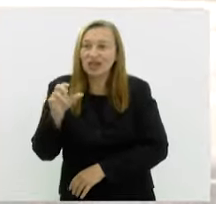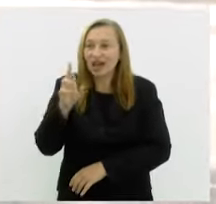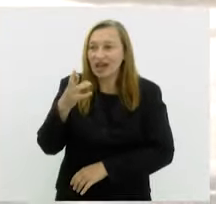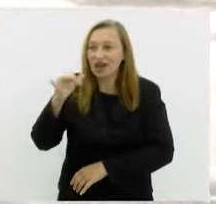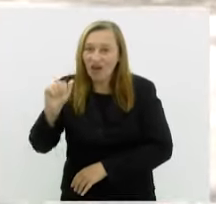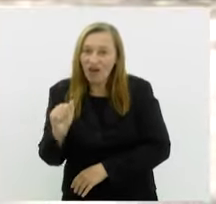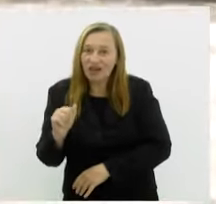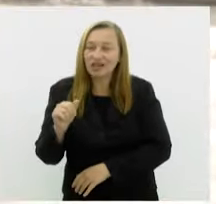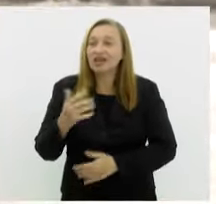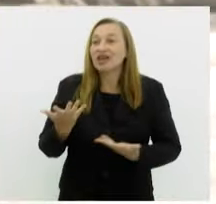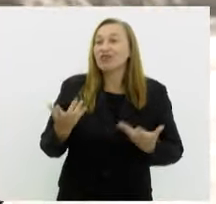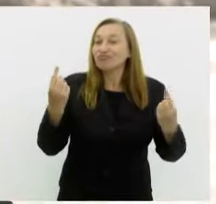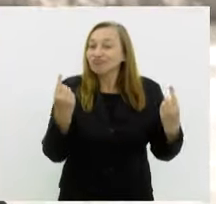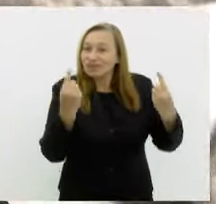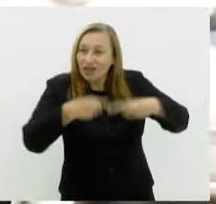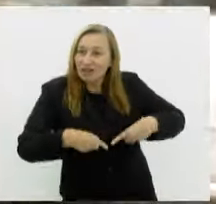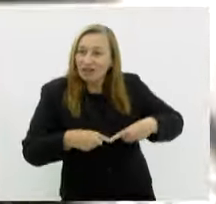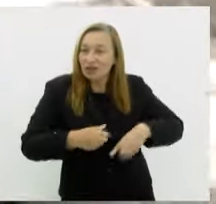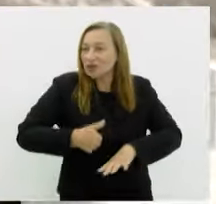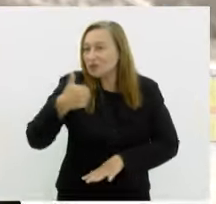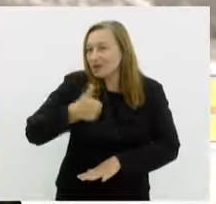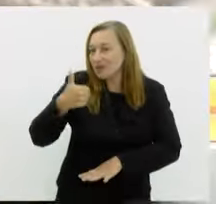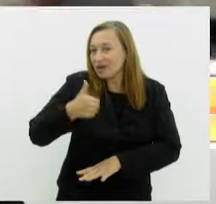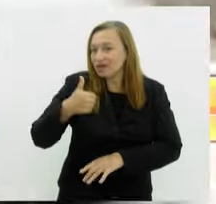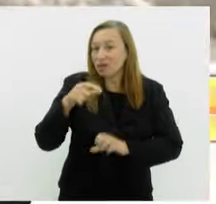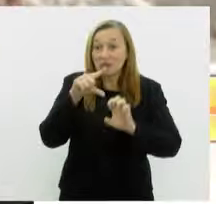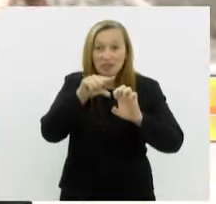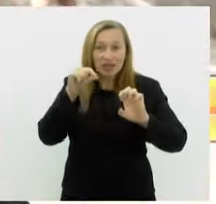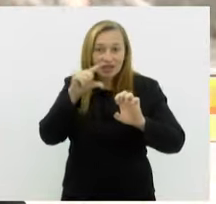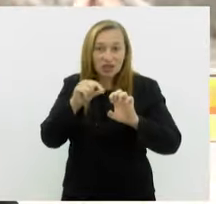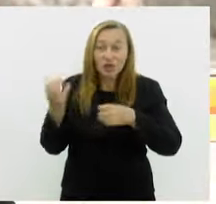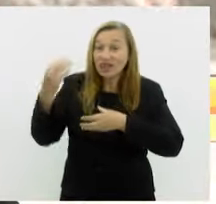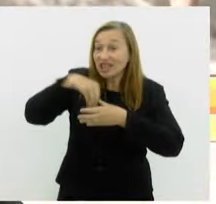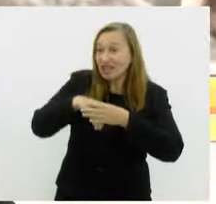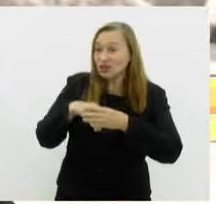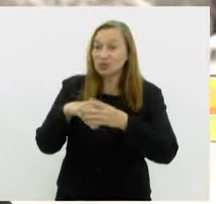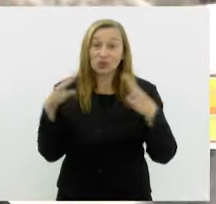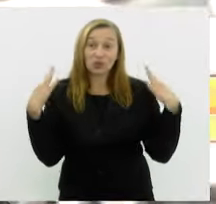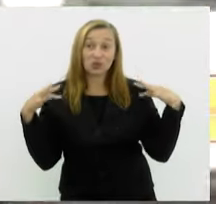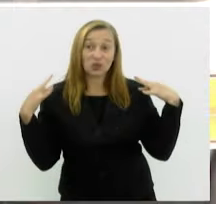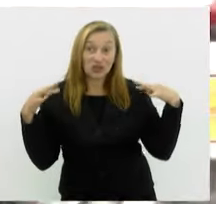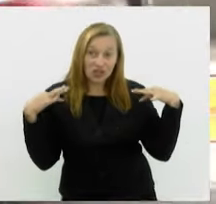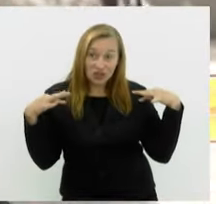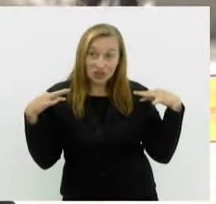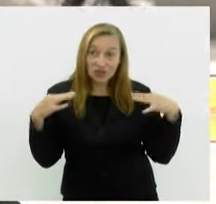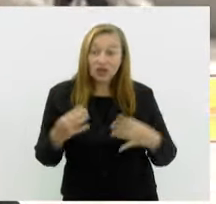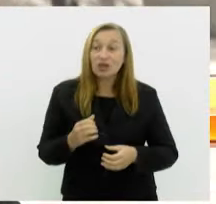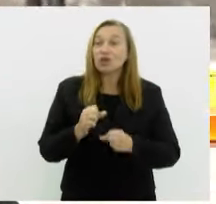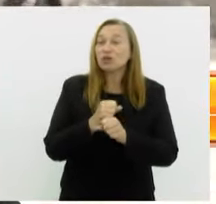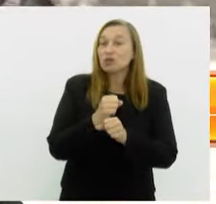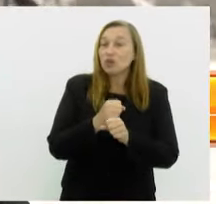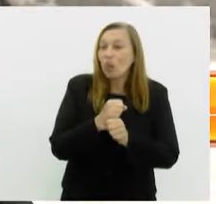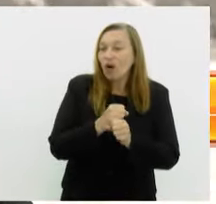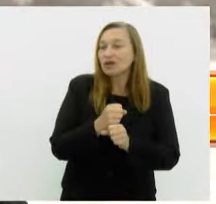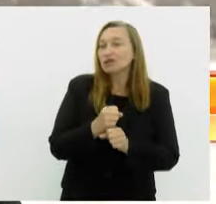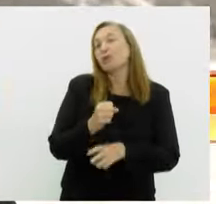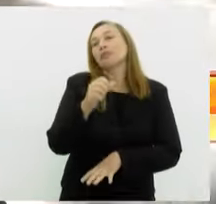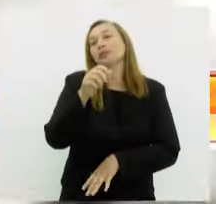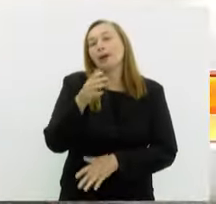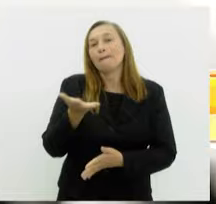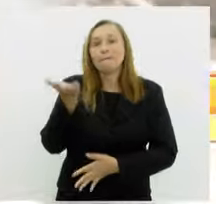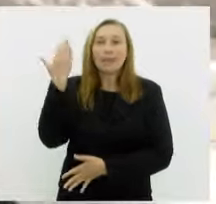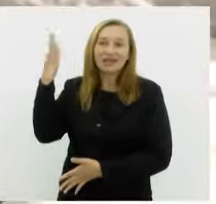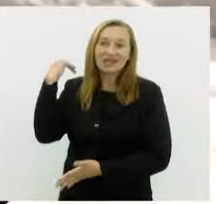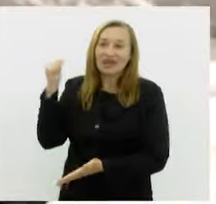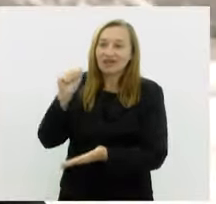desafiador, primeiro porque somos empreendedoras dentro desse turismo, que vem sendo validado desde o ano passado, através da Lei 9